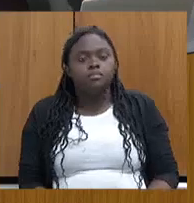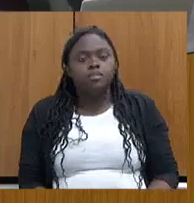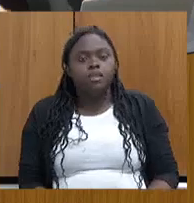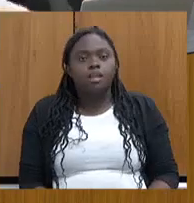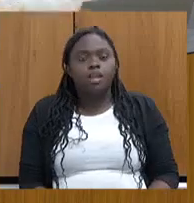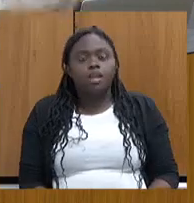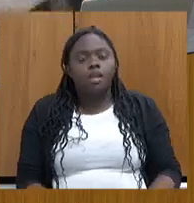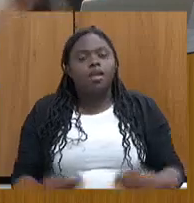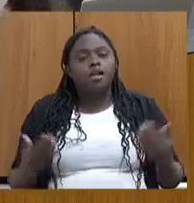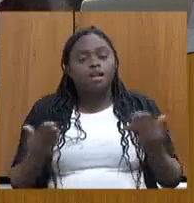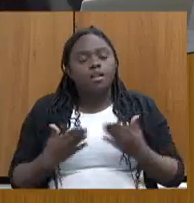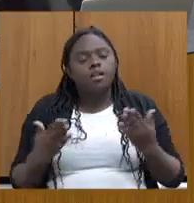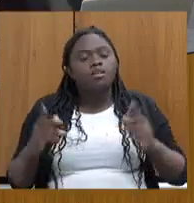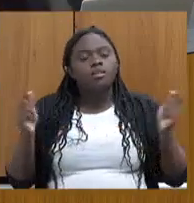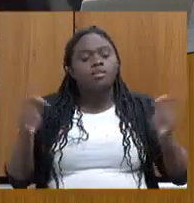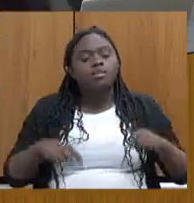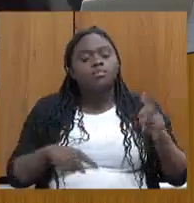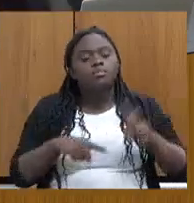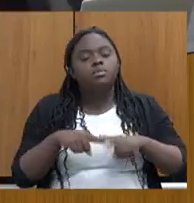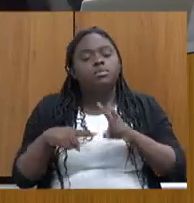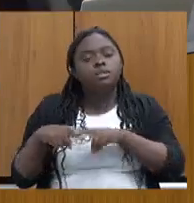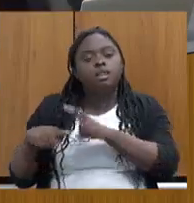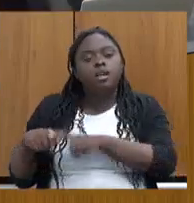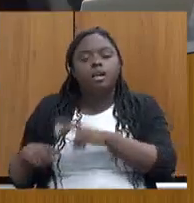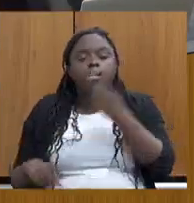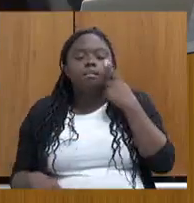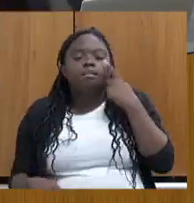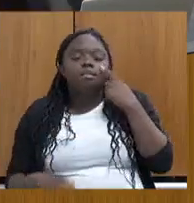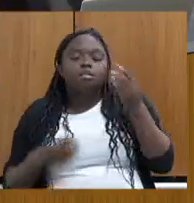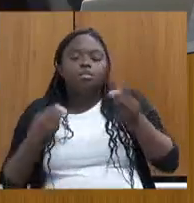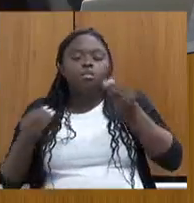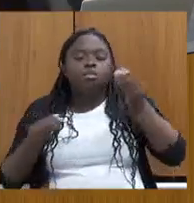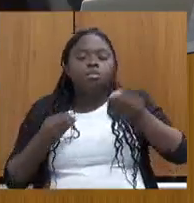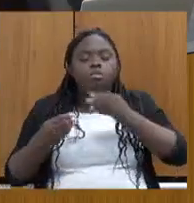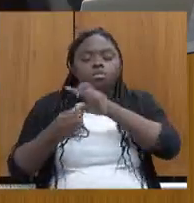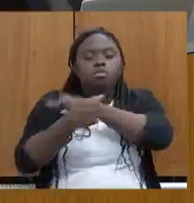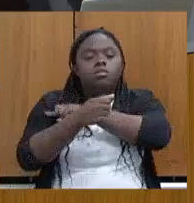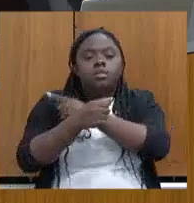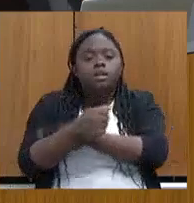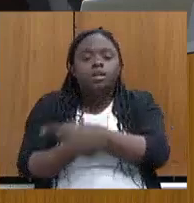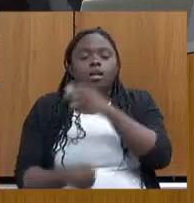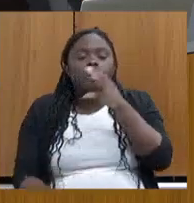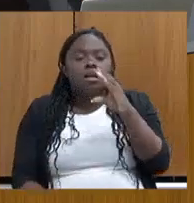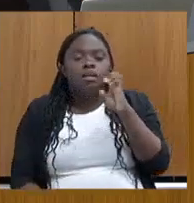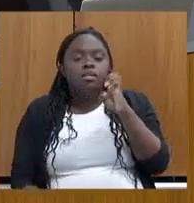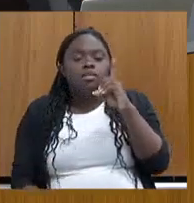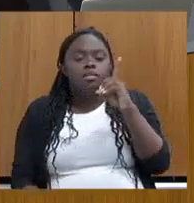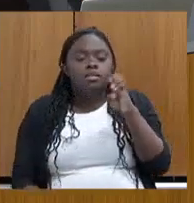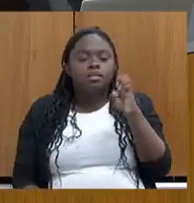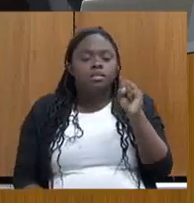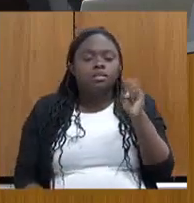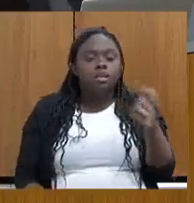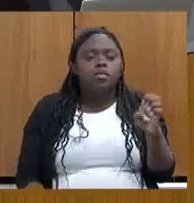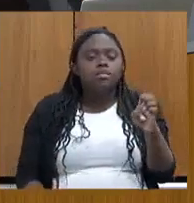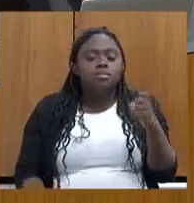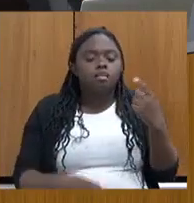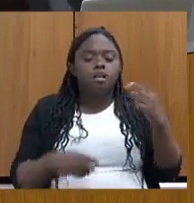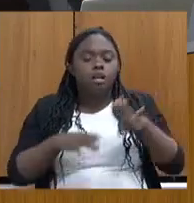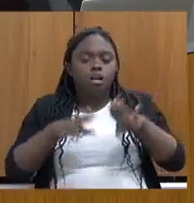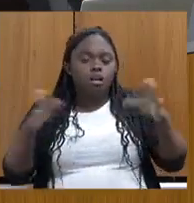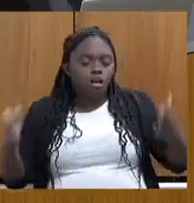sentar e ver como fortalecer a CEDES para que a mesa de diálogo